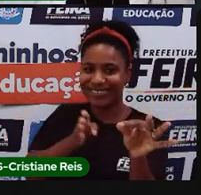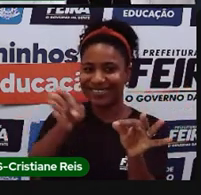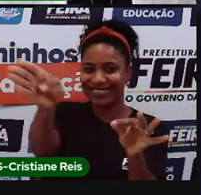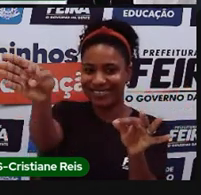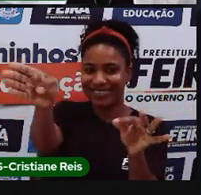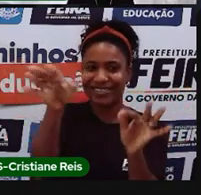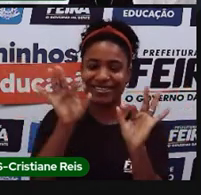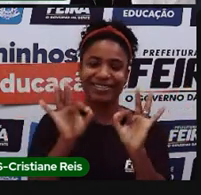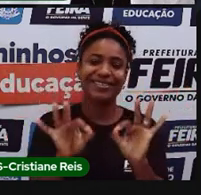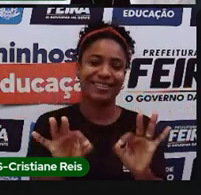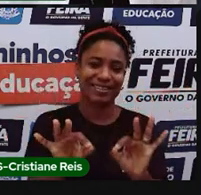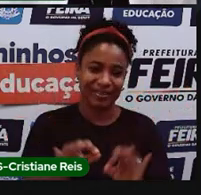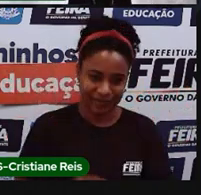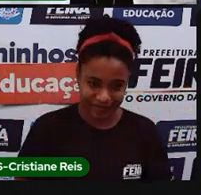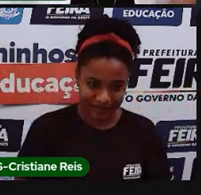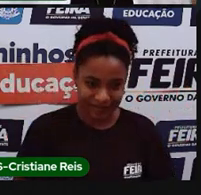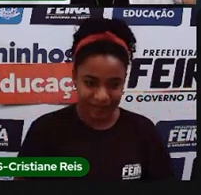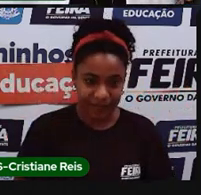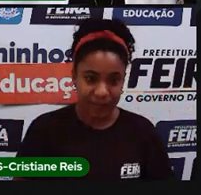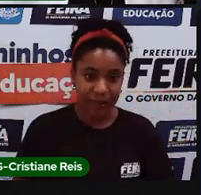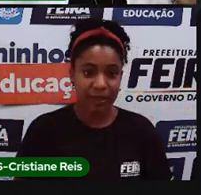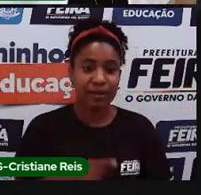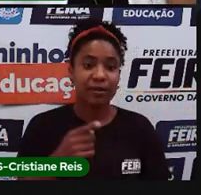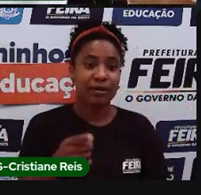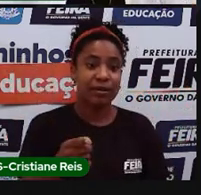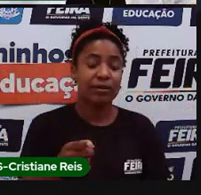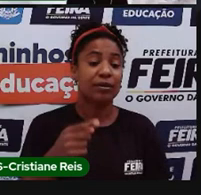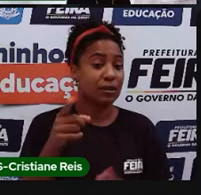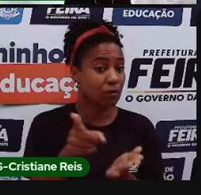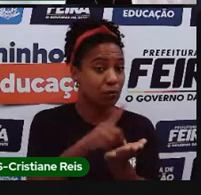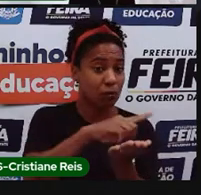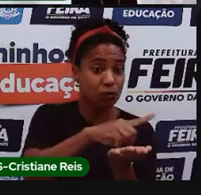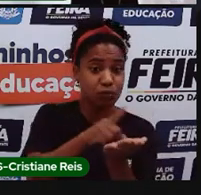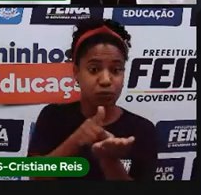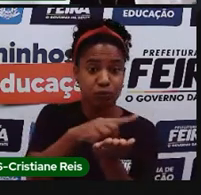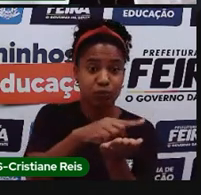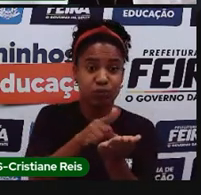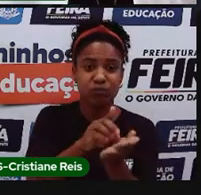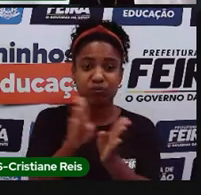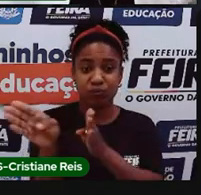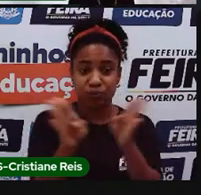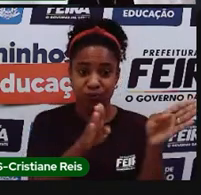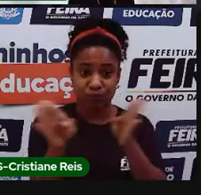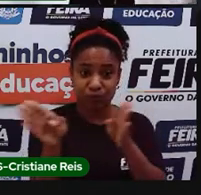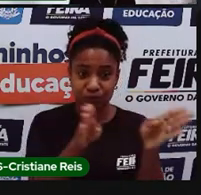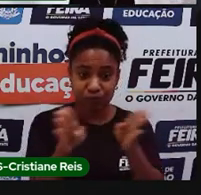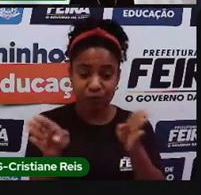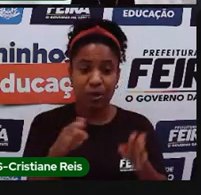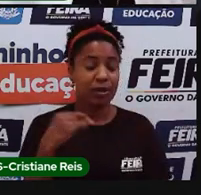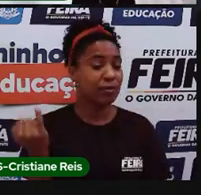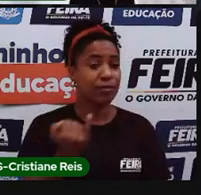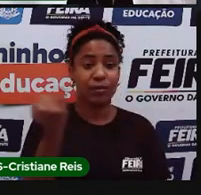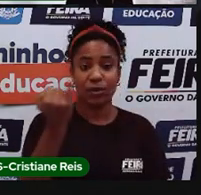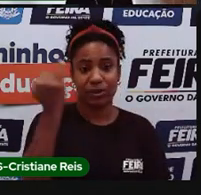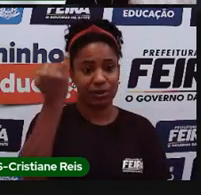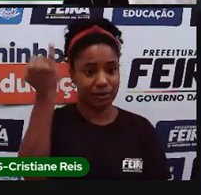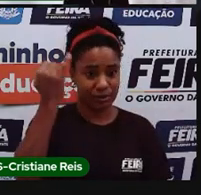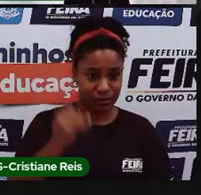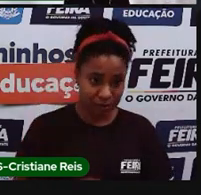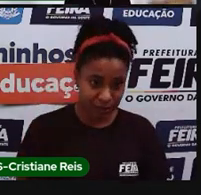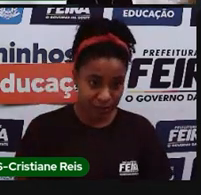detalhadamente, orientação, a orientação é importante no sentido de apontar a direção do mapa,